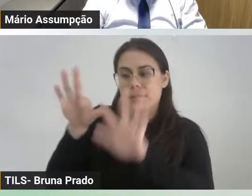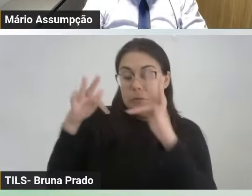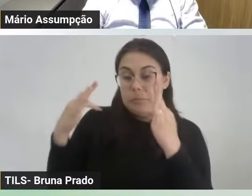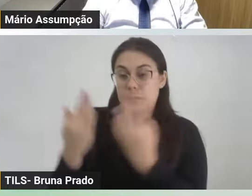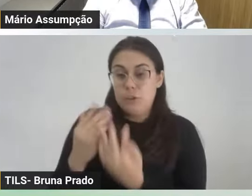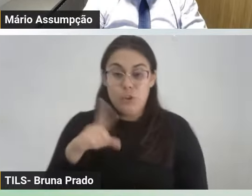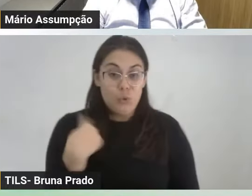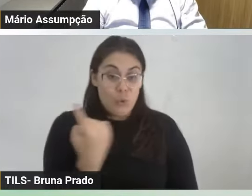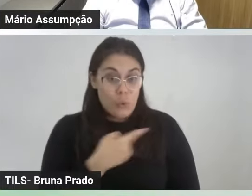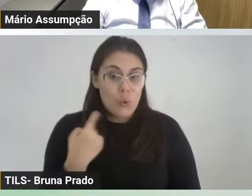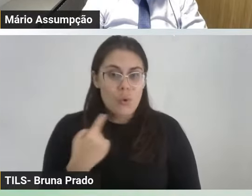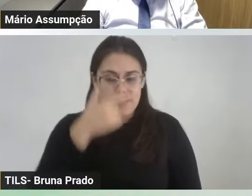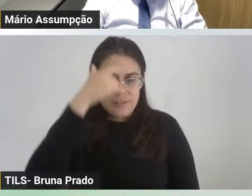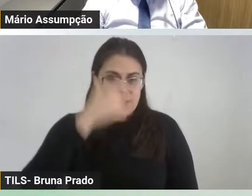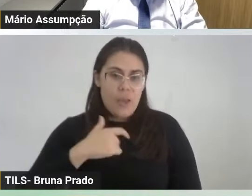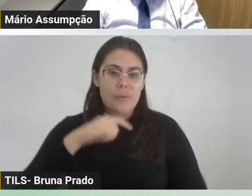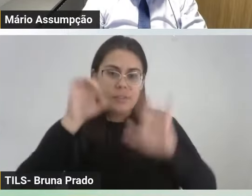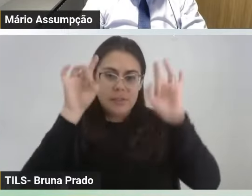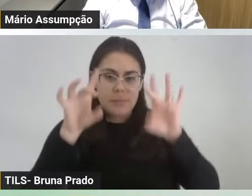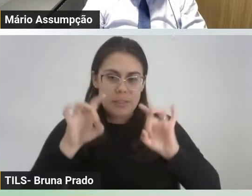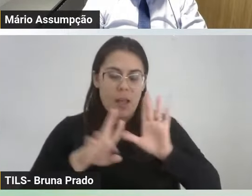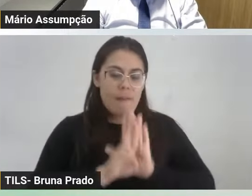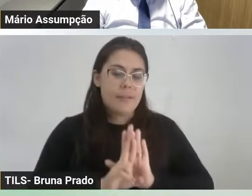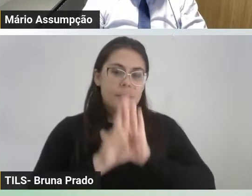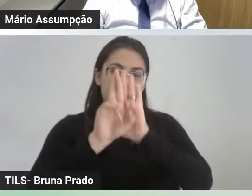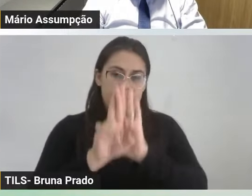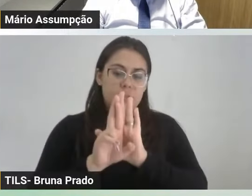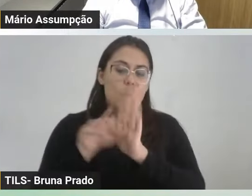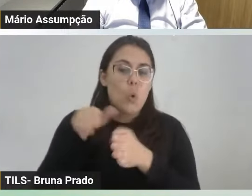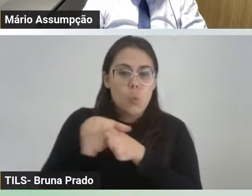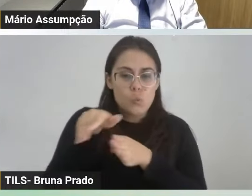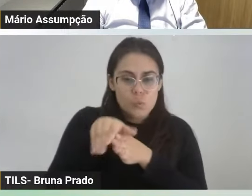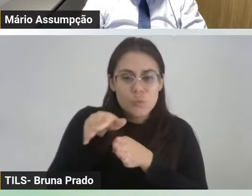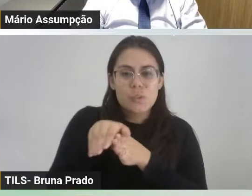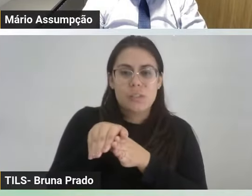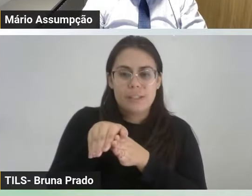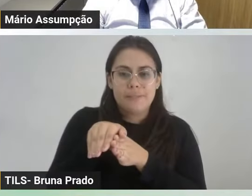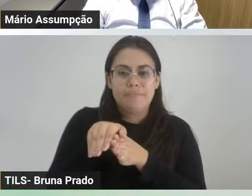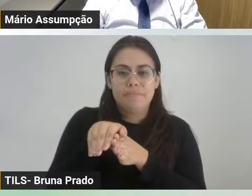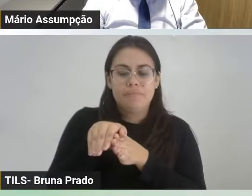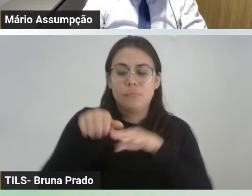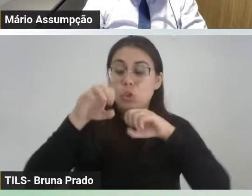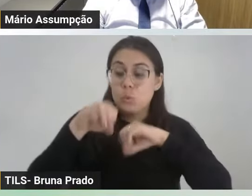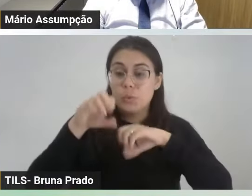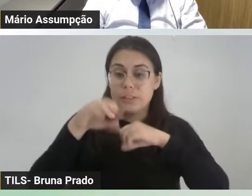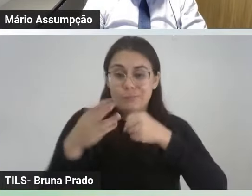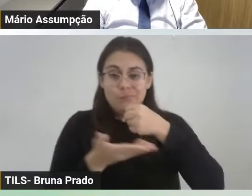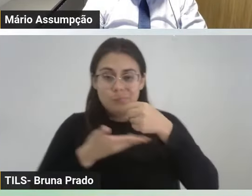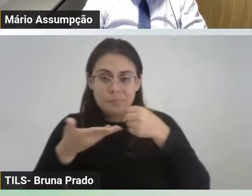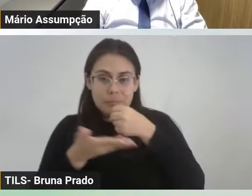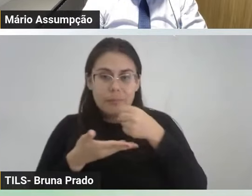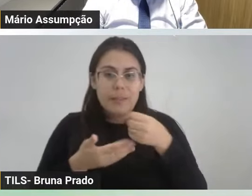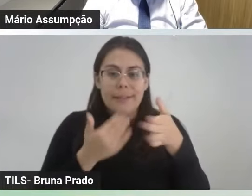nós, eu aqui em especial representando o Conselho Municipal de Educação, estamos nas bases, quando a nossa secretária traz